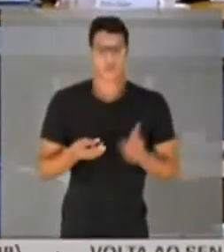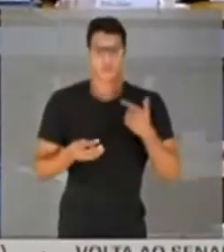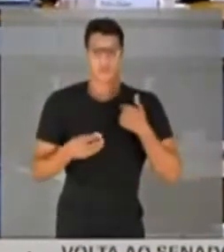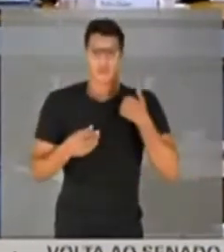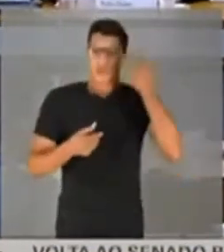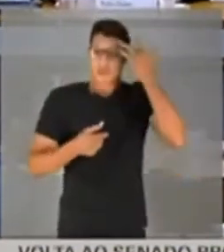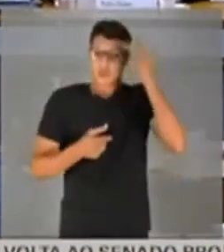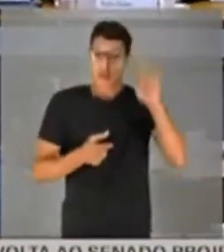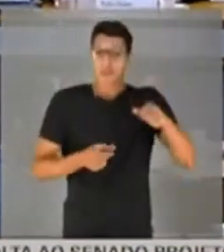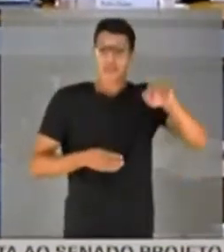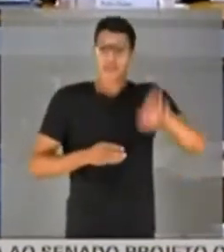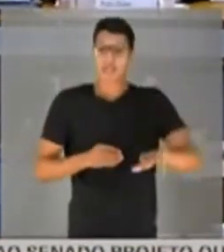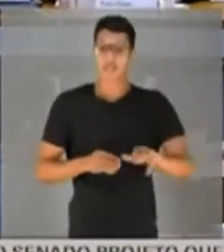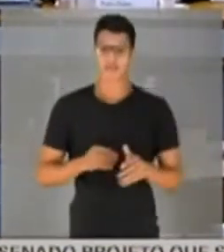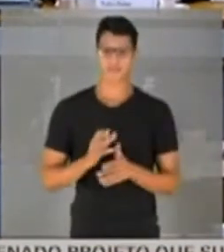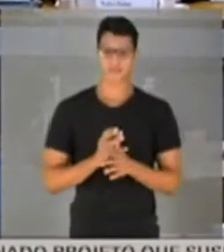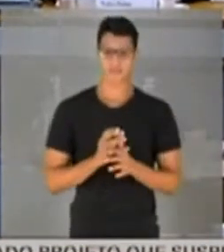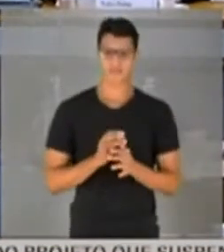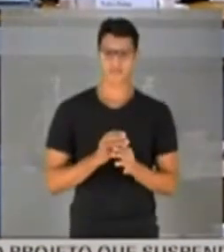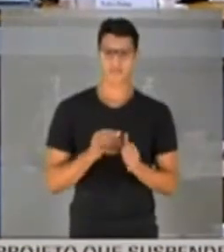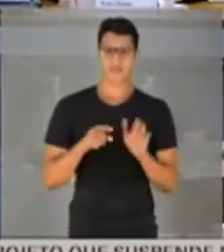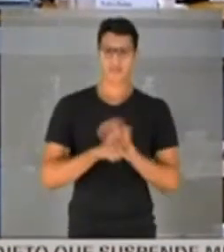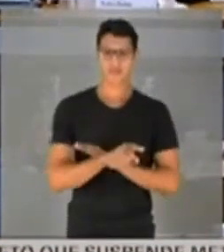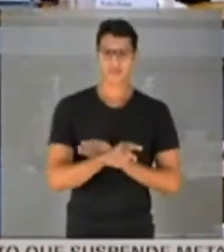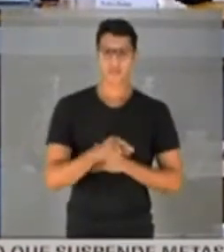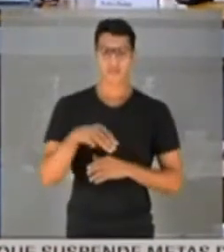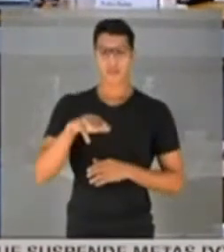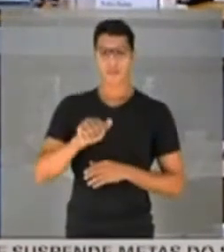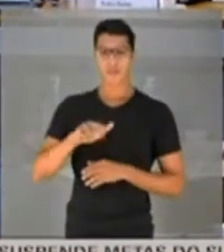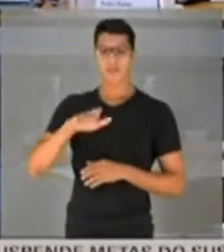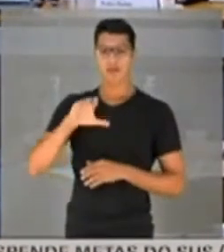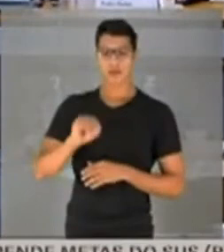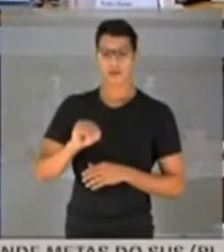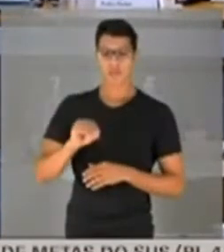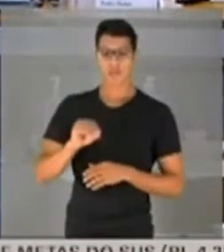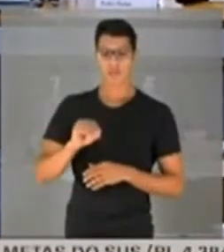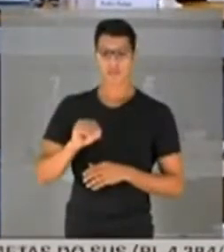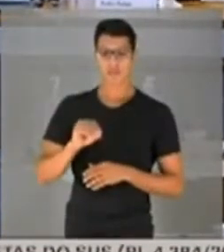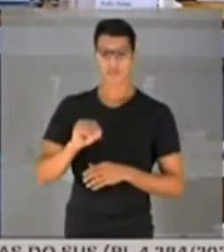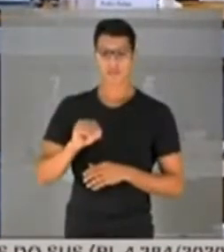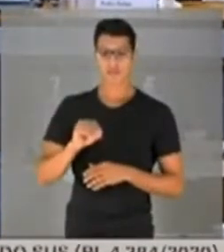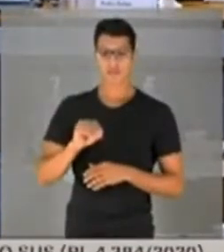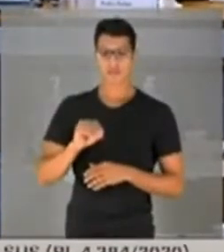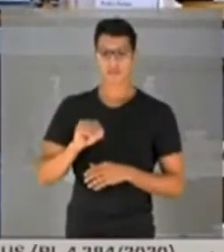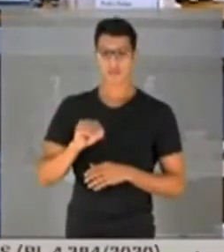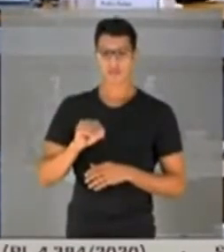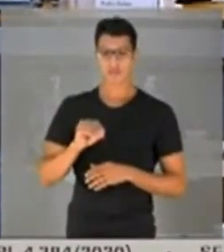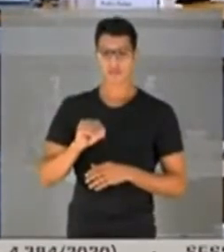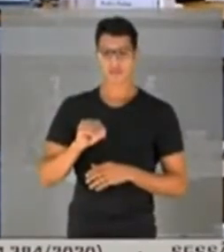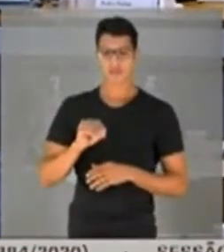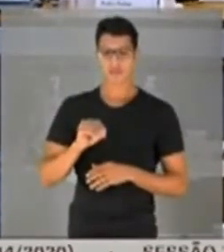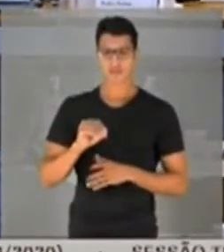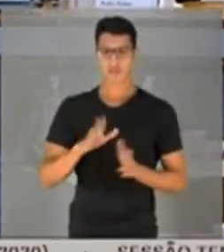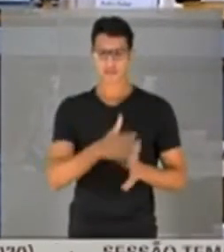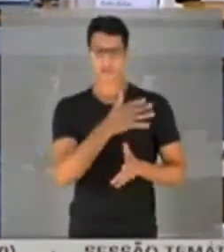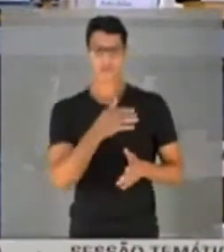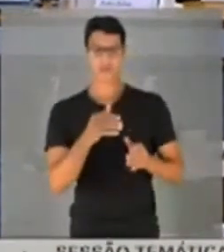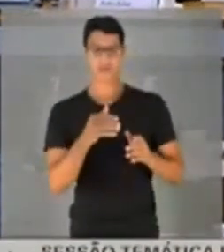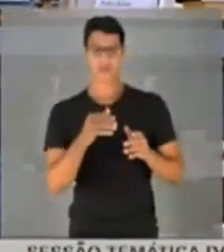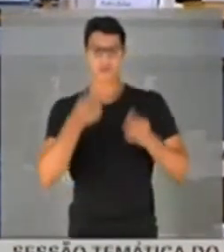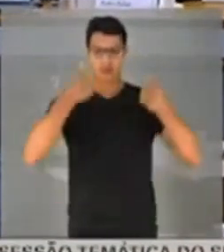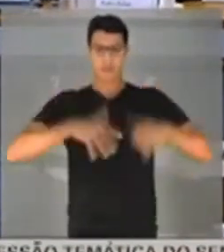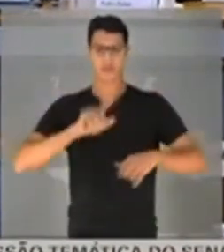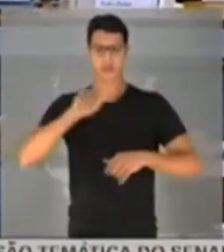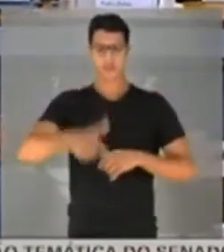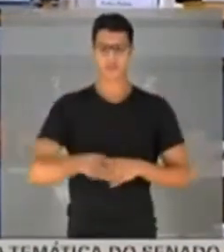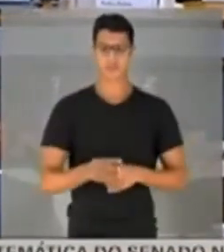porque eu não sabia quem era. Eu até perguntei para Marcos, e aí disse, bom, você me explicou